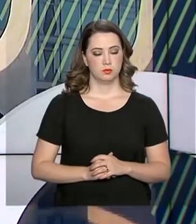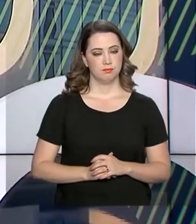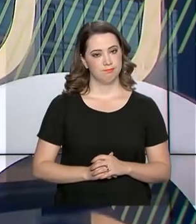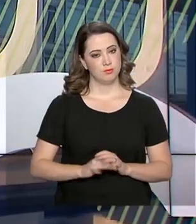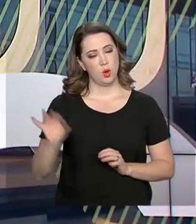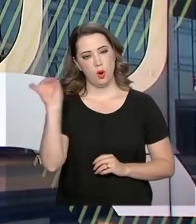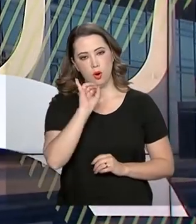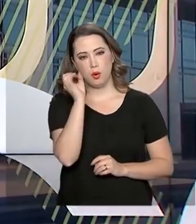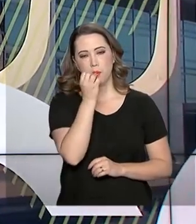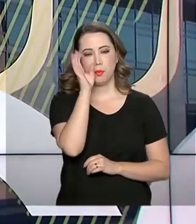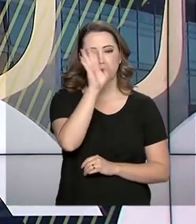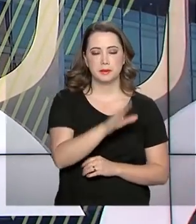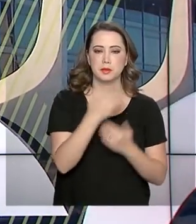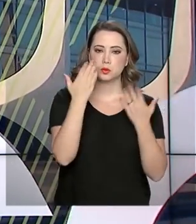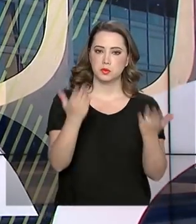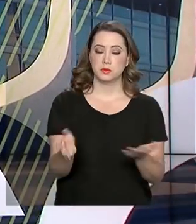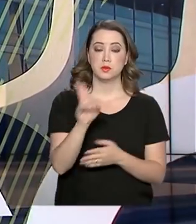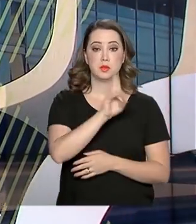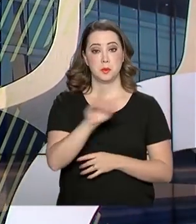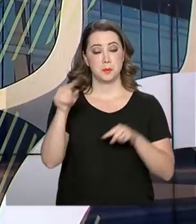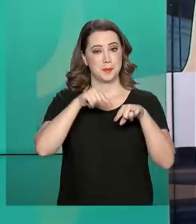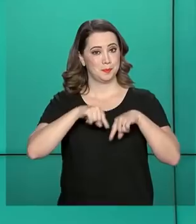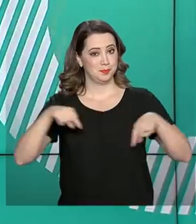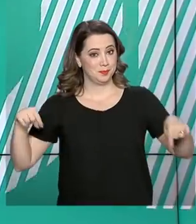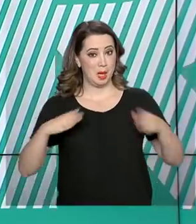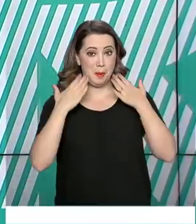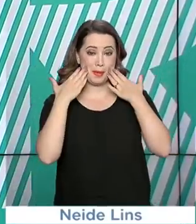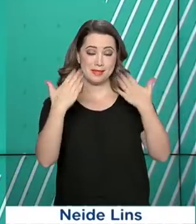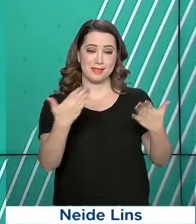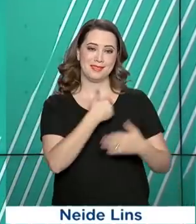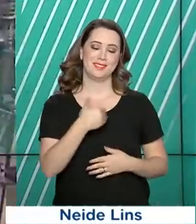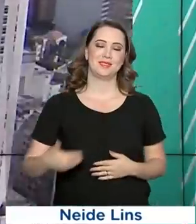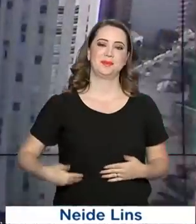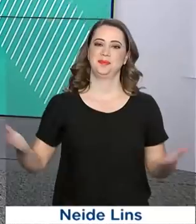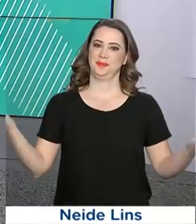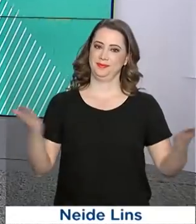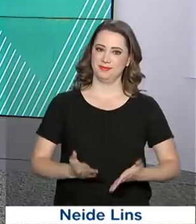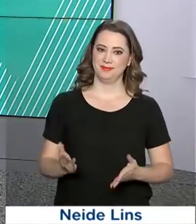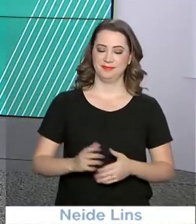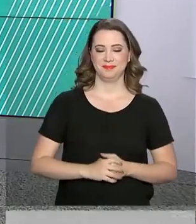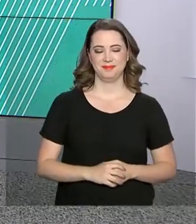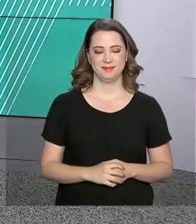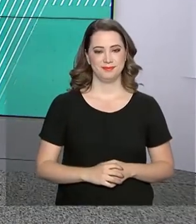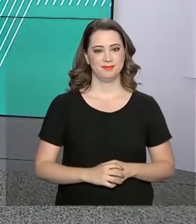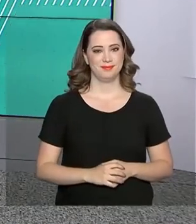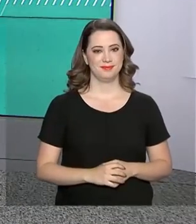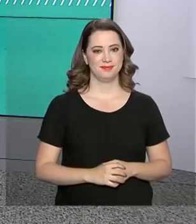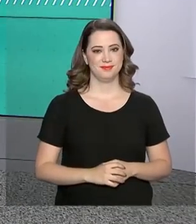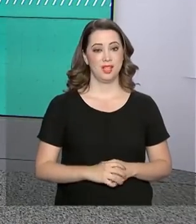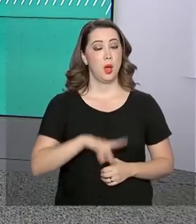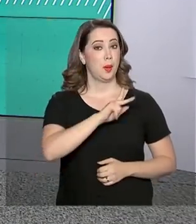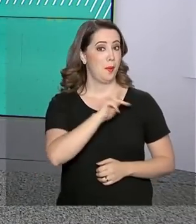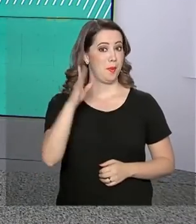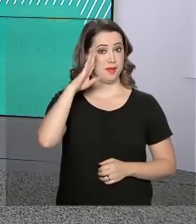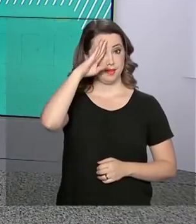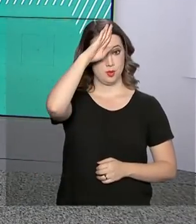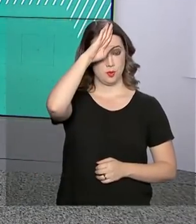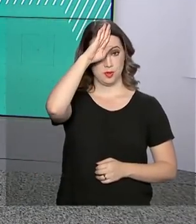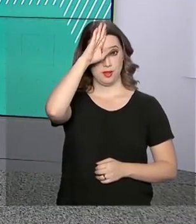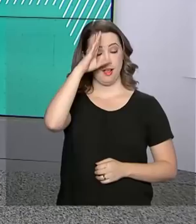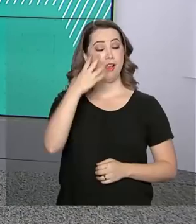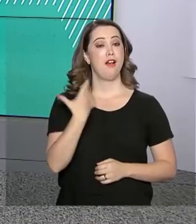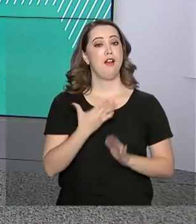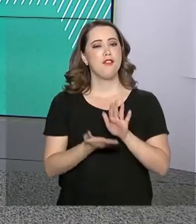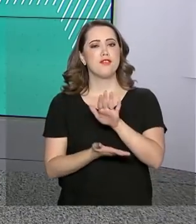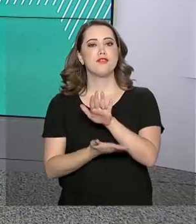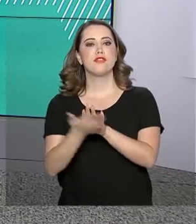Olá, boa tarde para você. Eu sou Roberto Camargo e está no ar o governo agora. O presidente Jair Bolsonaro embarca hoje à noite para